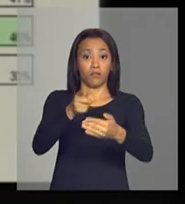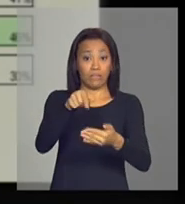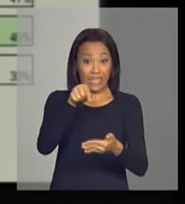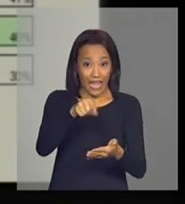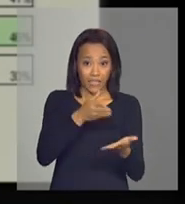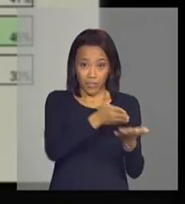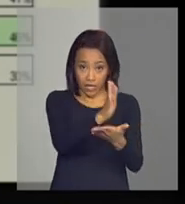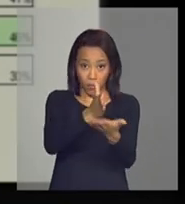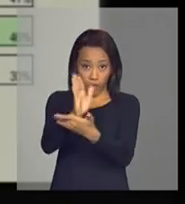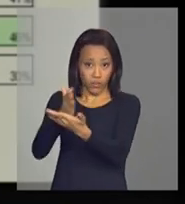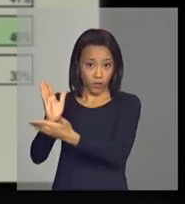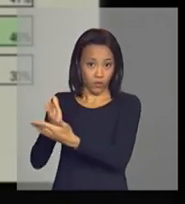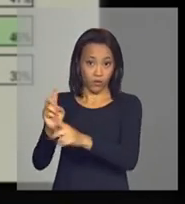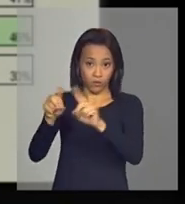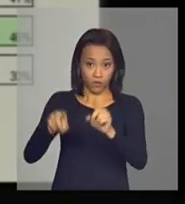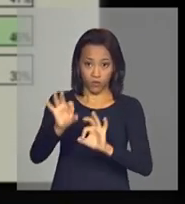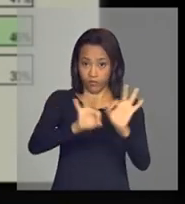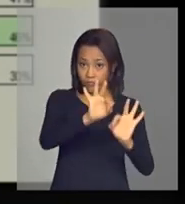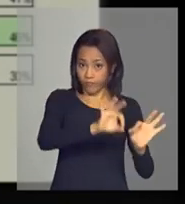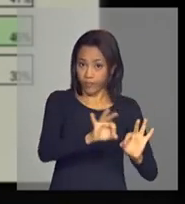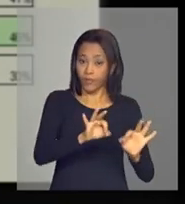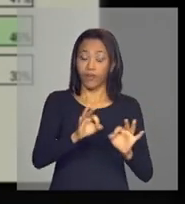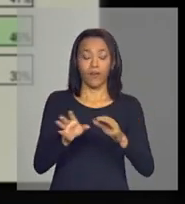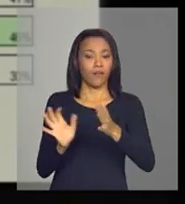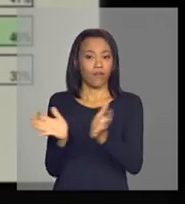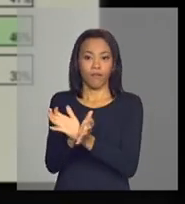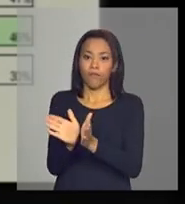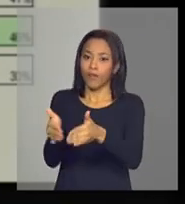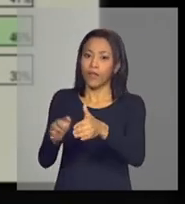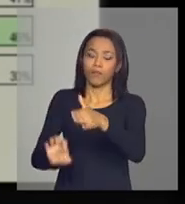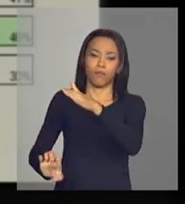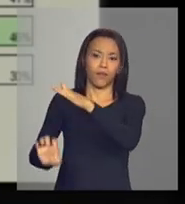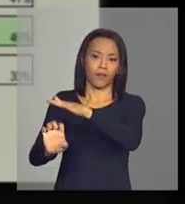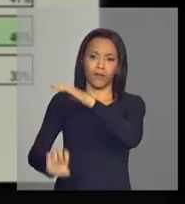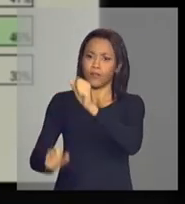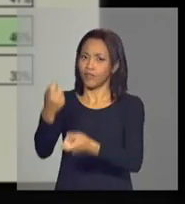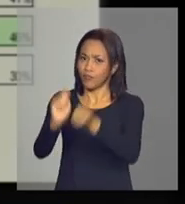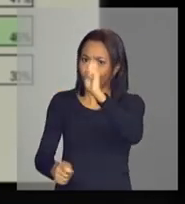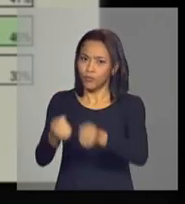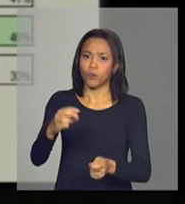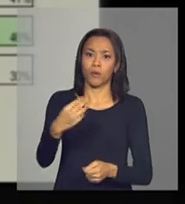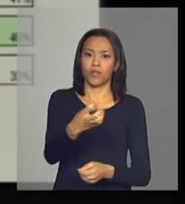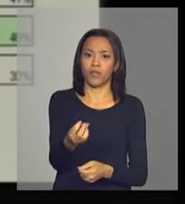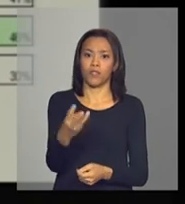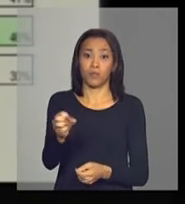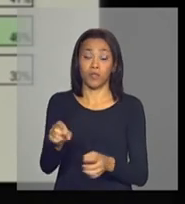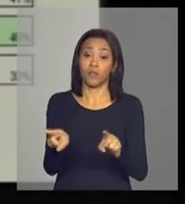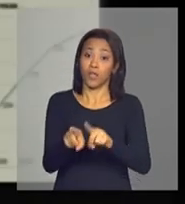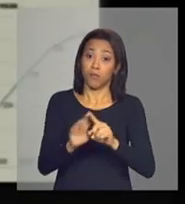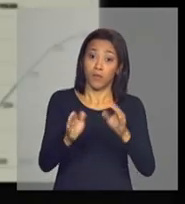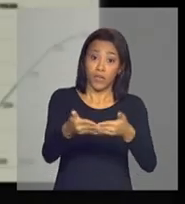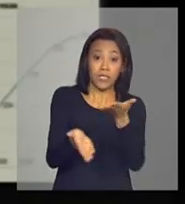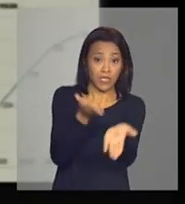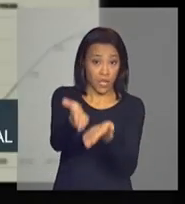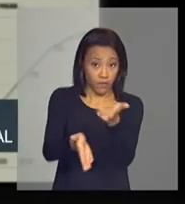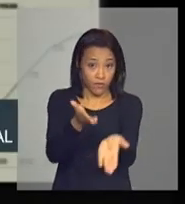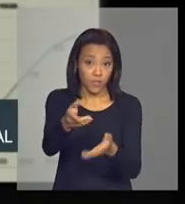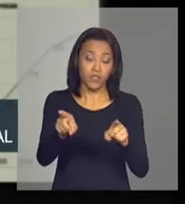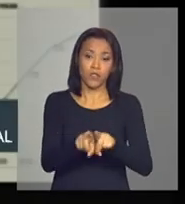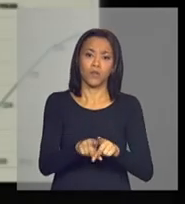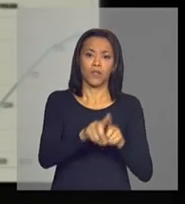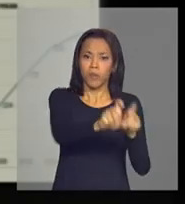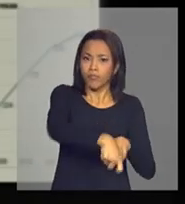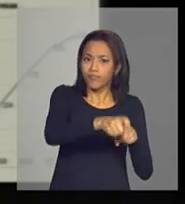no período recente para a indústria 43% comércio e serviço agropecuária e infraestrutura são